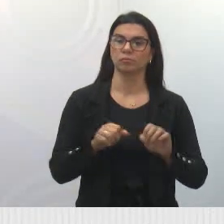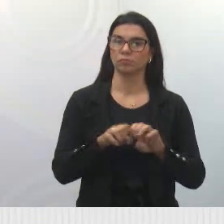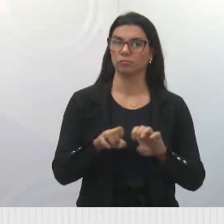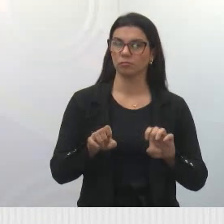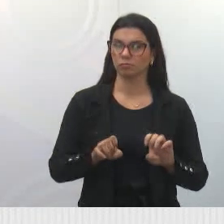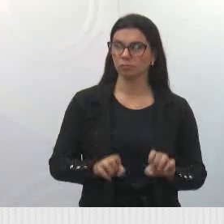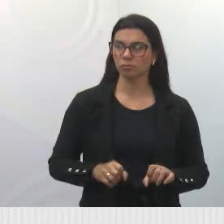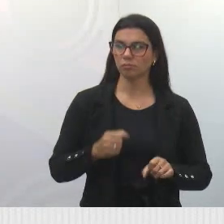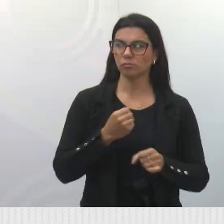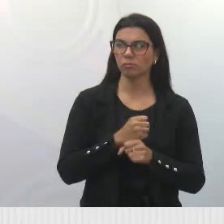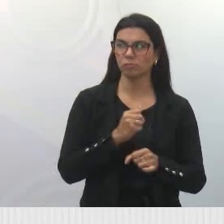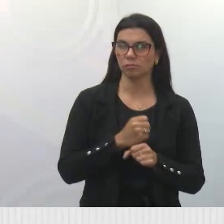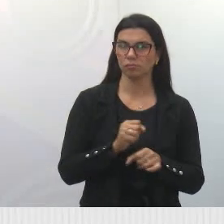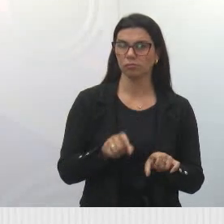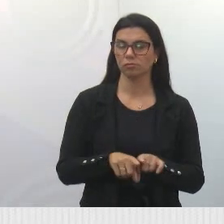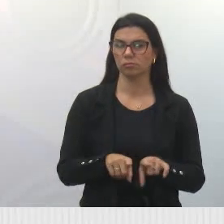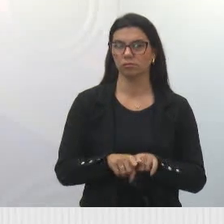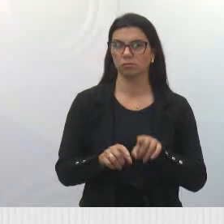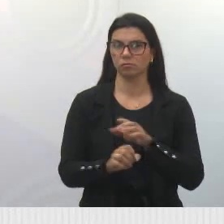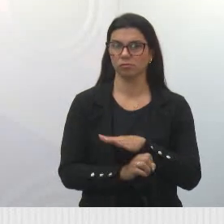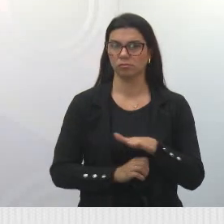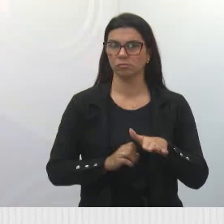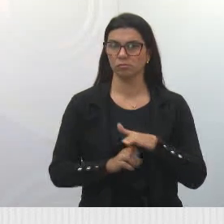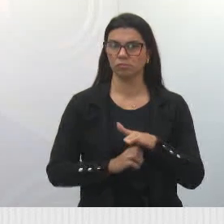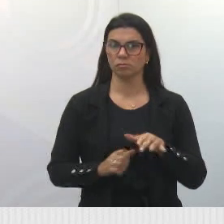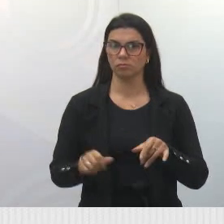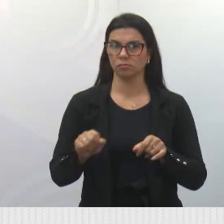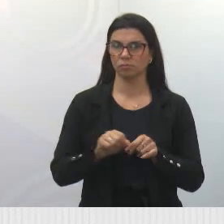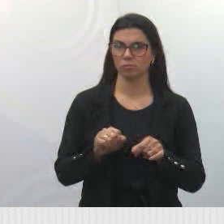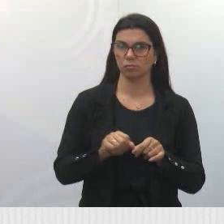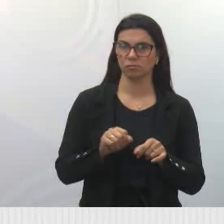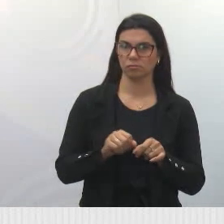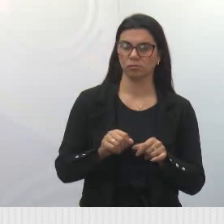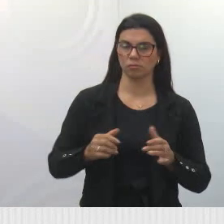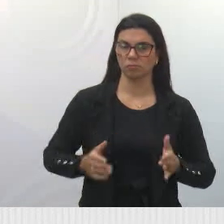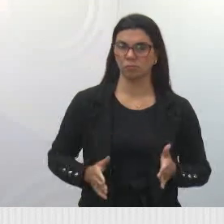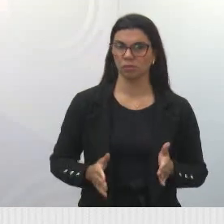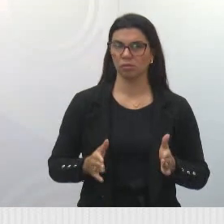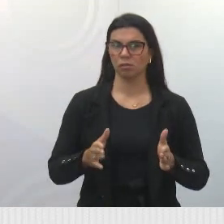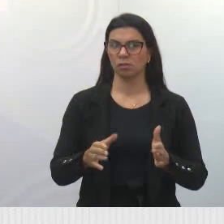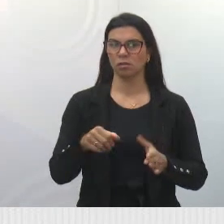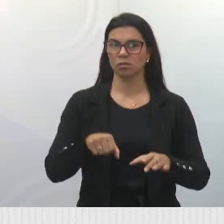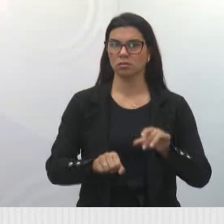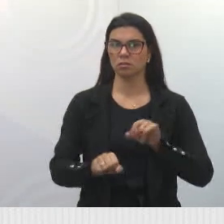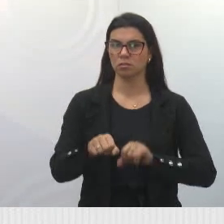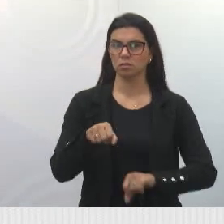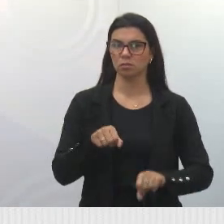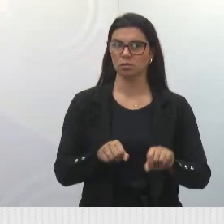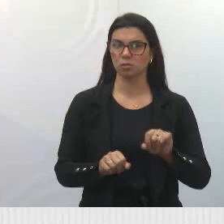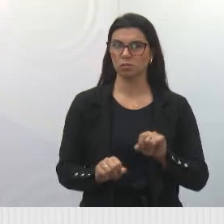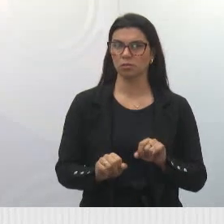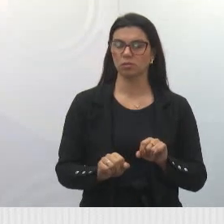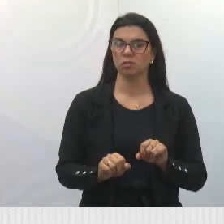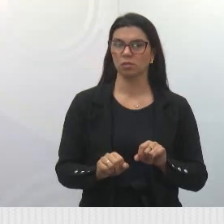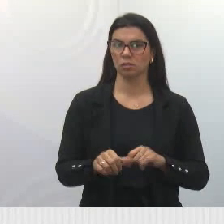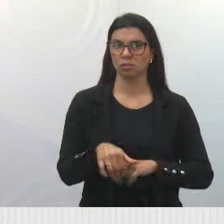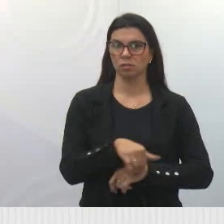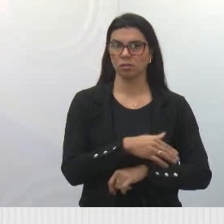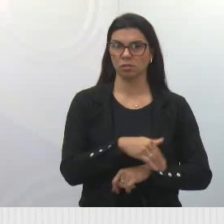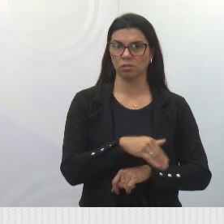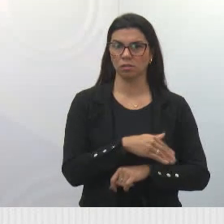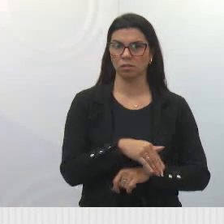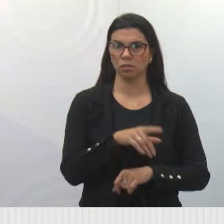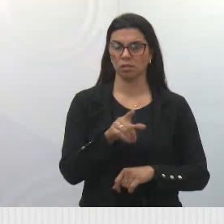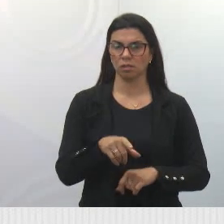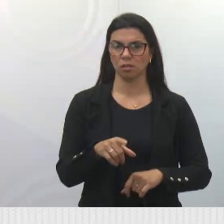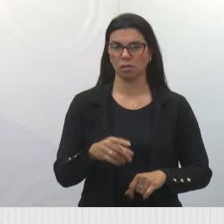a empresa que está fazendo a ciclovia ali da Luca Nogueira Garcês. Está uma